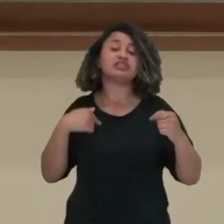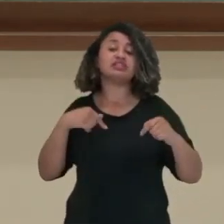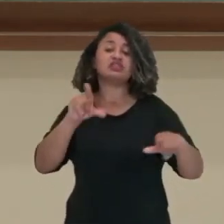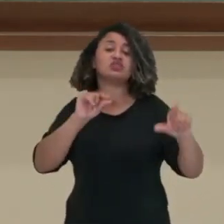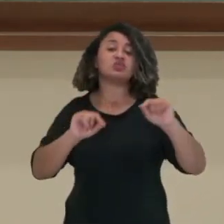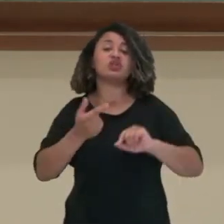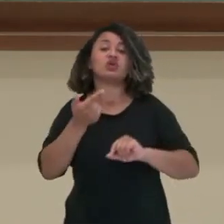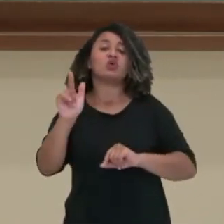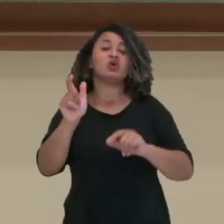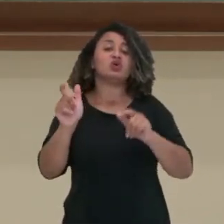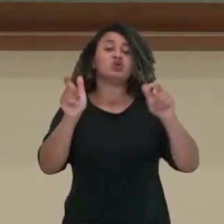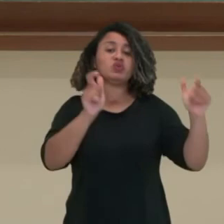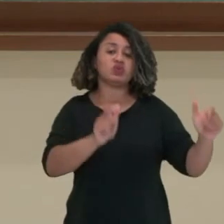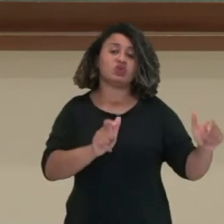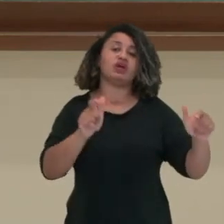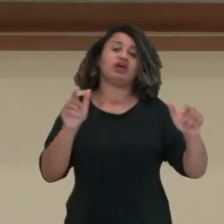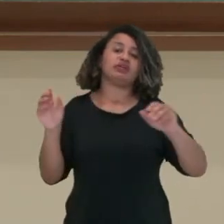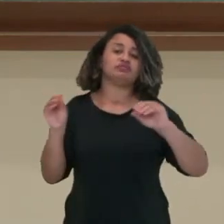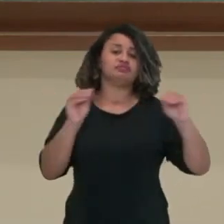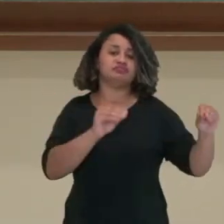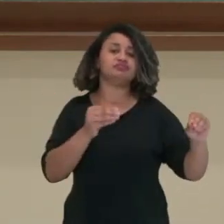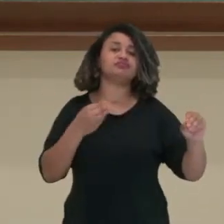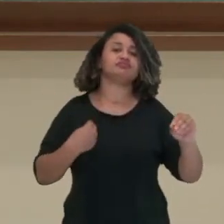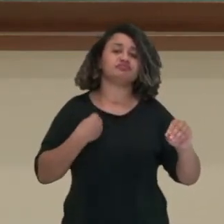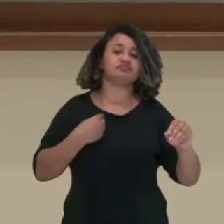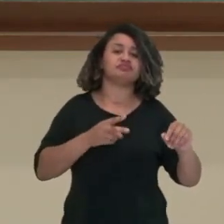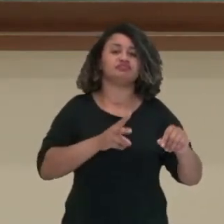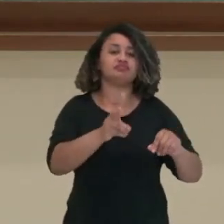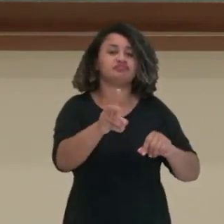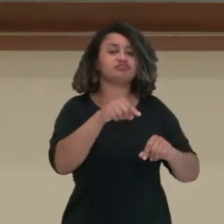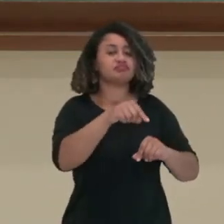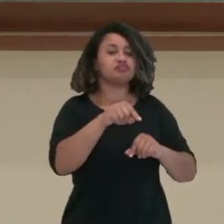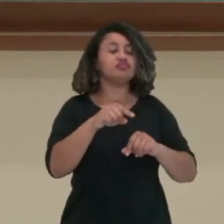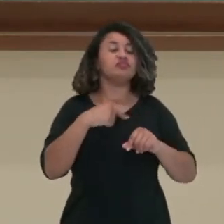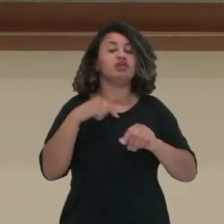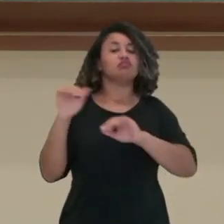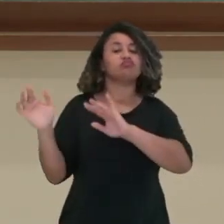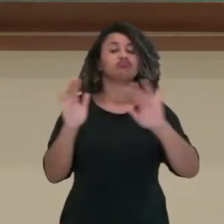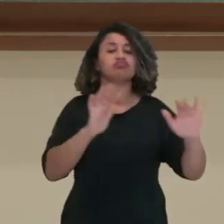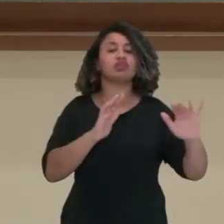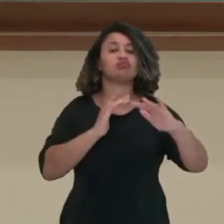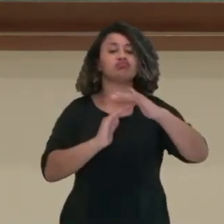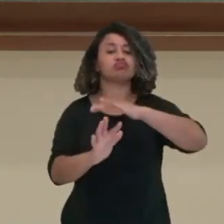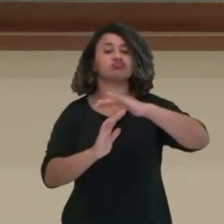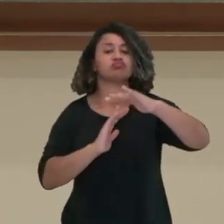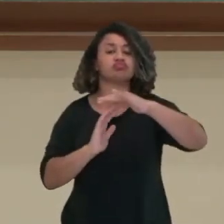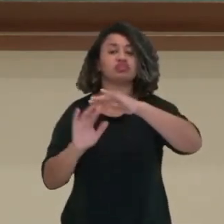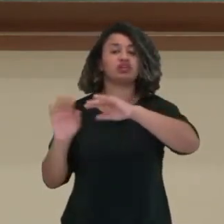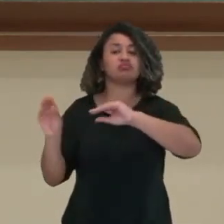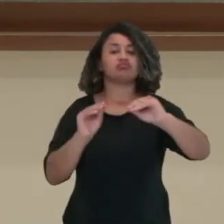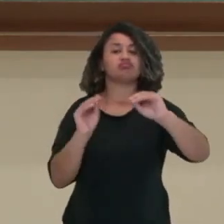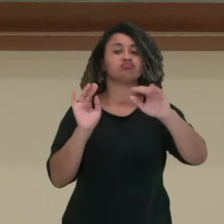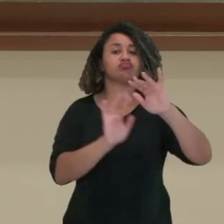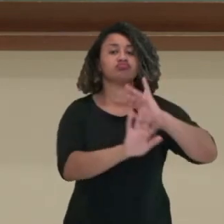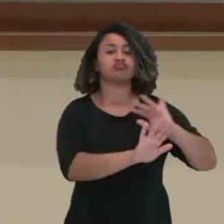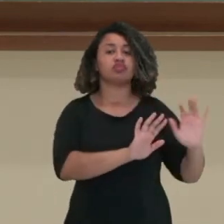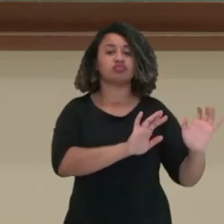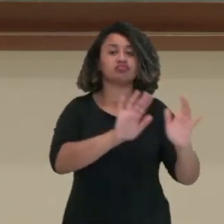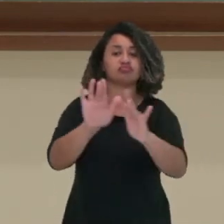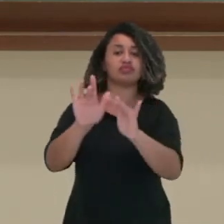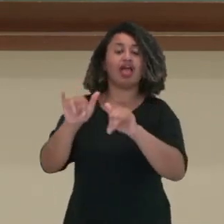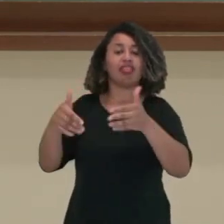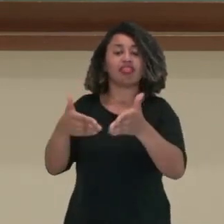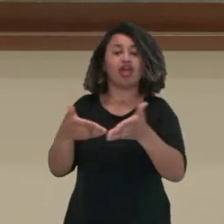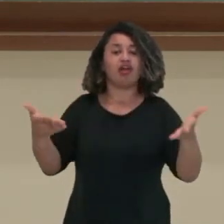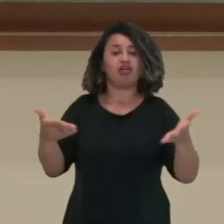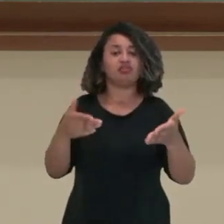novo lugar para viver. Então esses fluxos migratórios, eles existem até hoje, até o tempo presente aqui